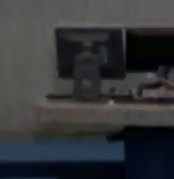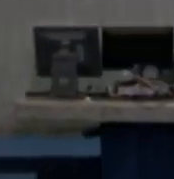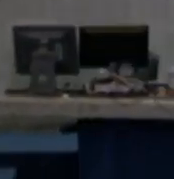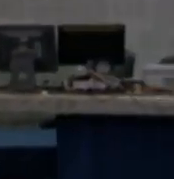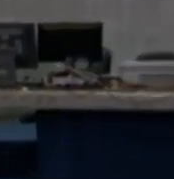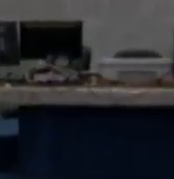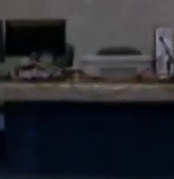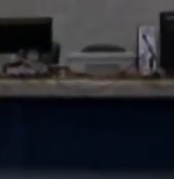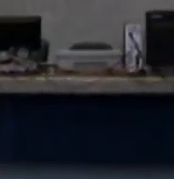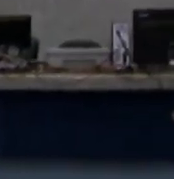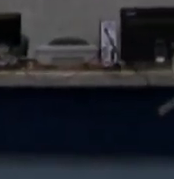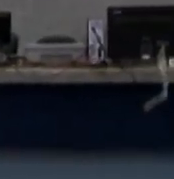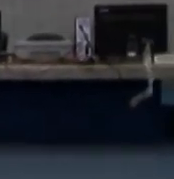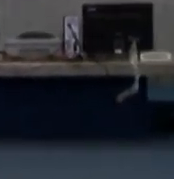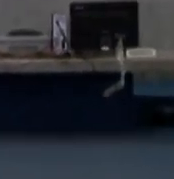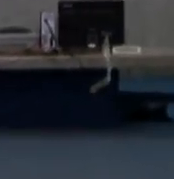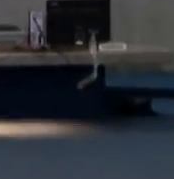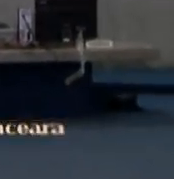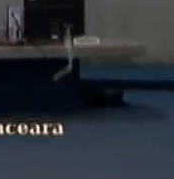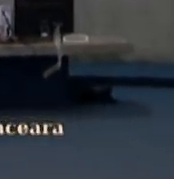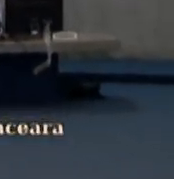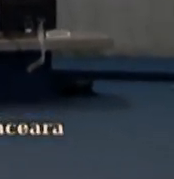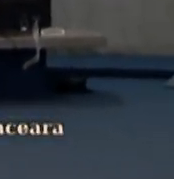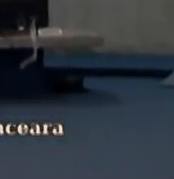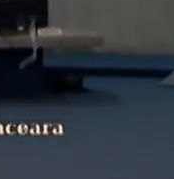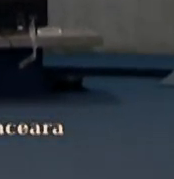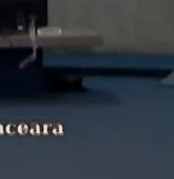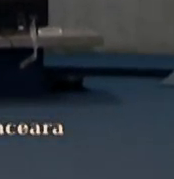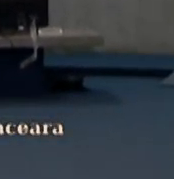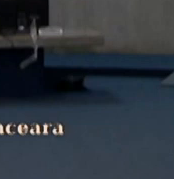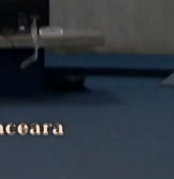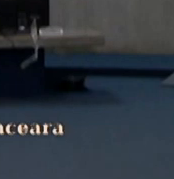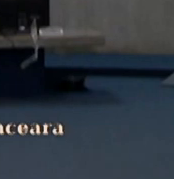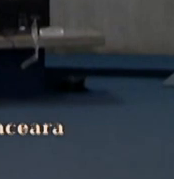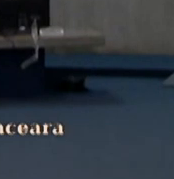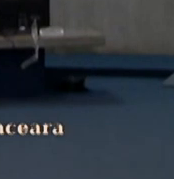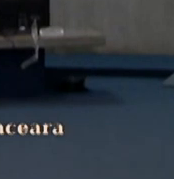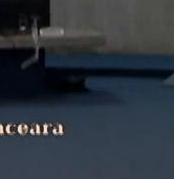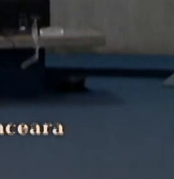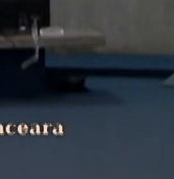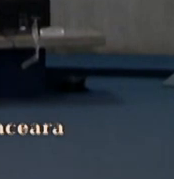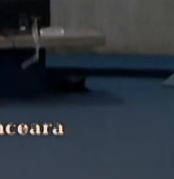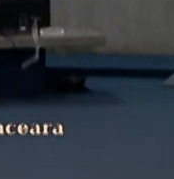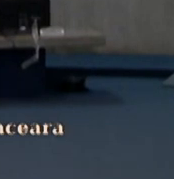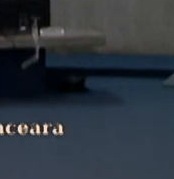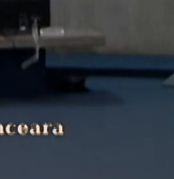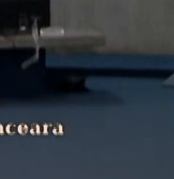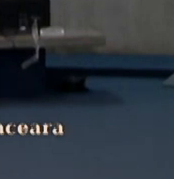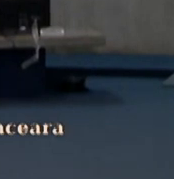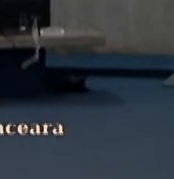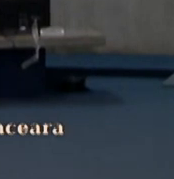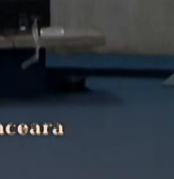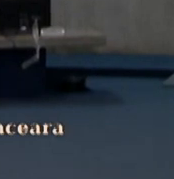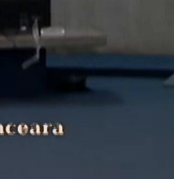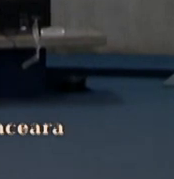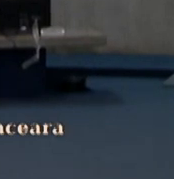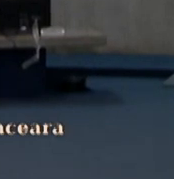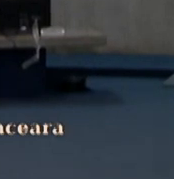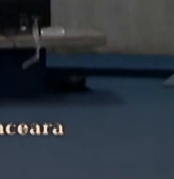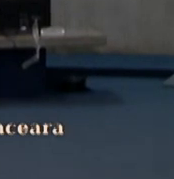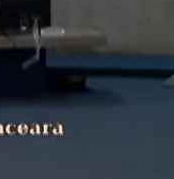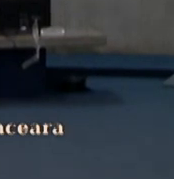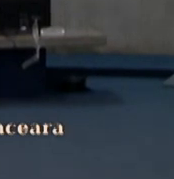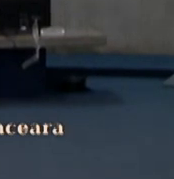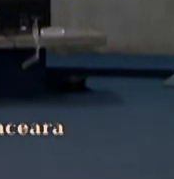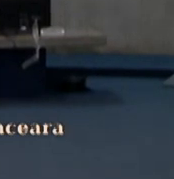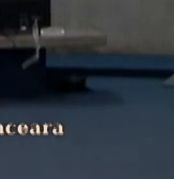por aqui. Lembre-se que o nosso encontro é toda sexta-feira, às 10h para as 9h da noite. O nosso programa está nas redes sociais,